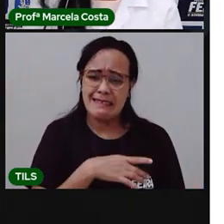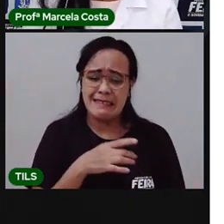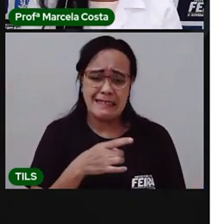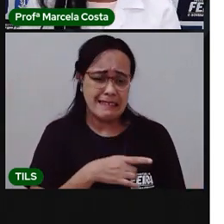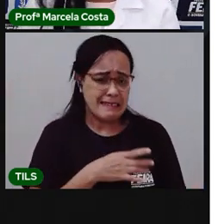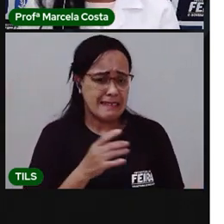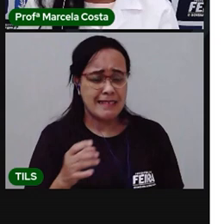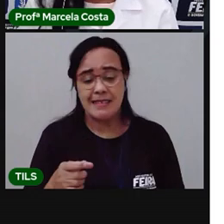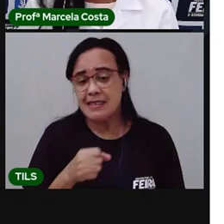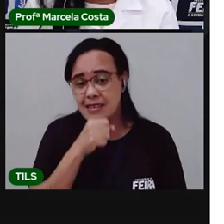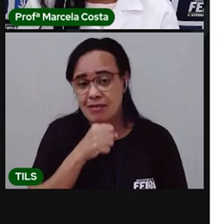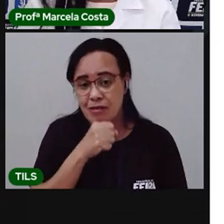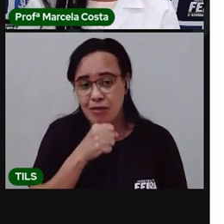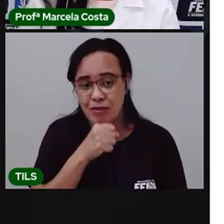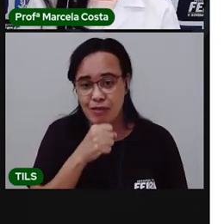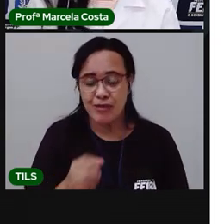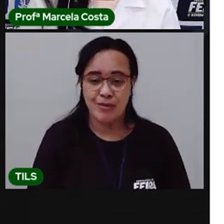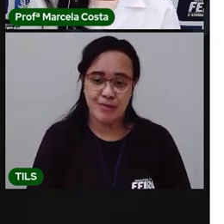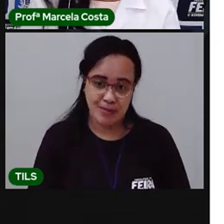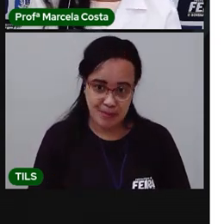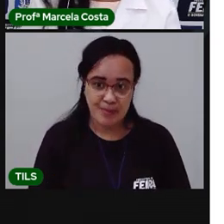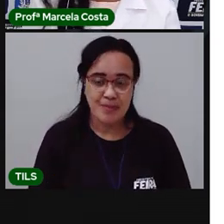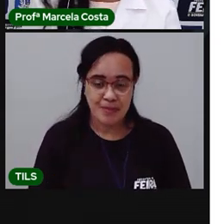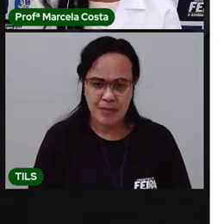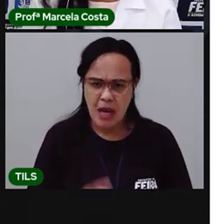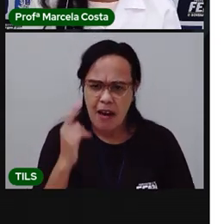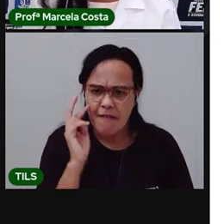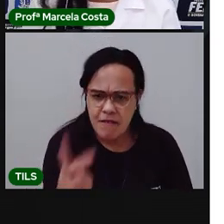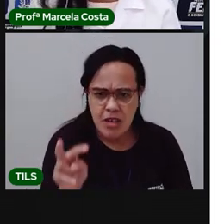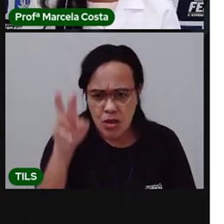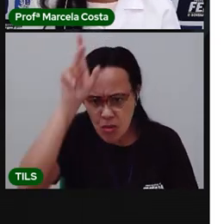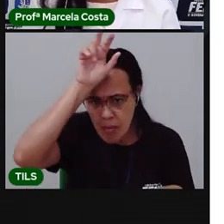E quando a barata viu essa pessoa, o que aconteceu?